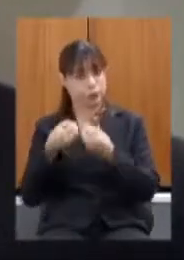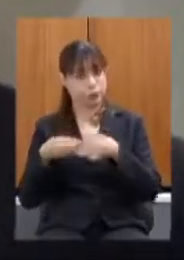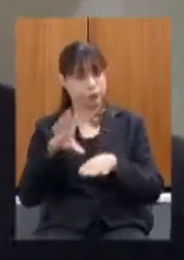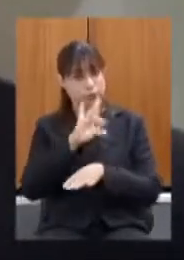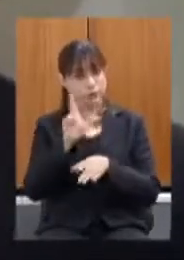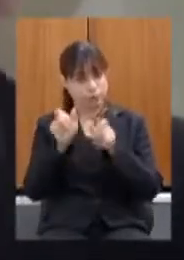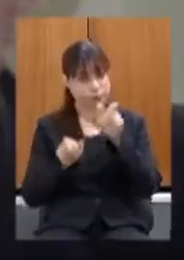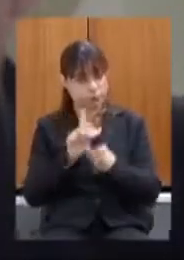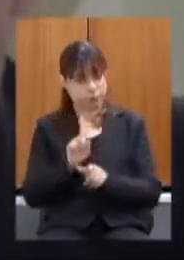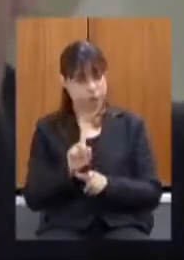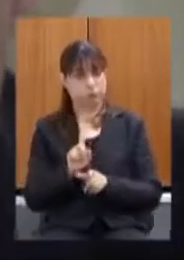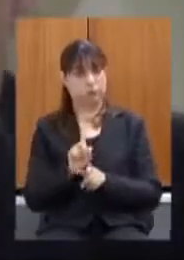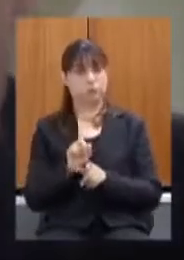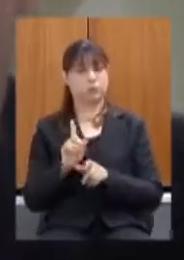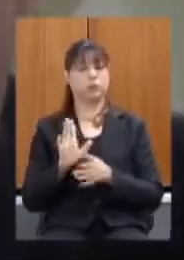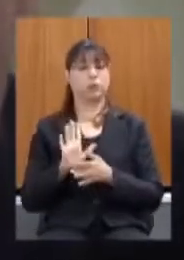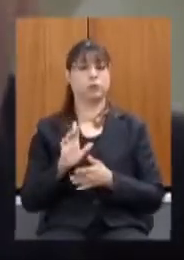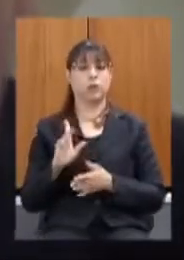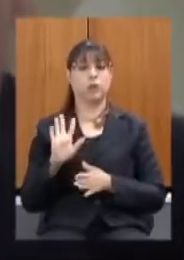e nós recusamos